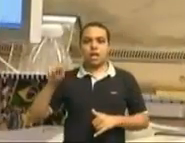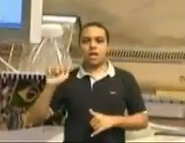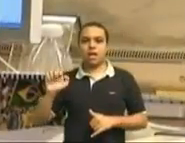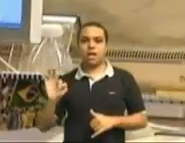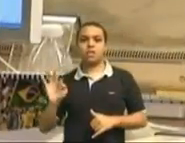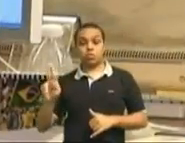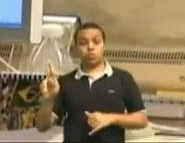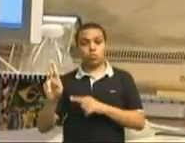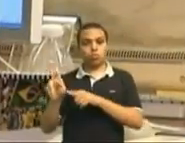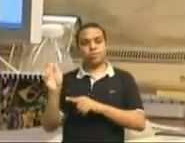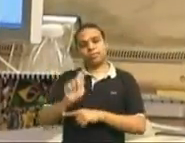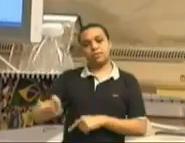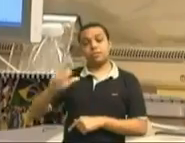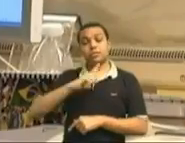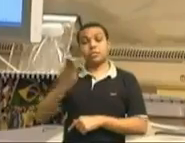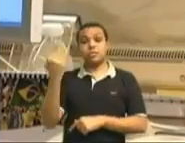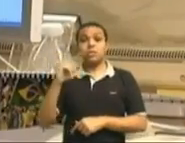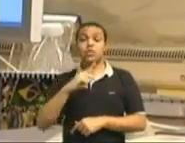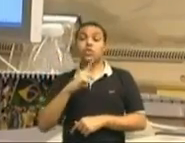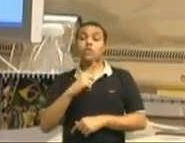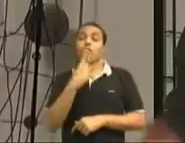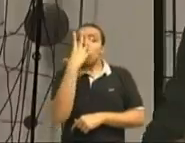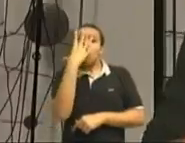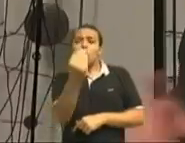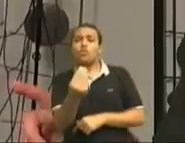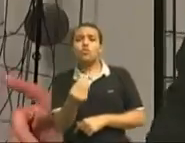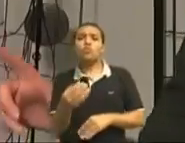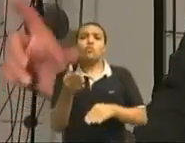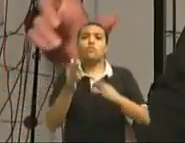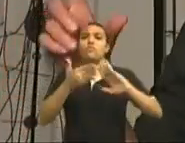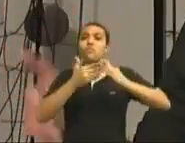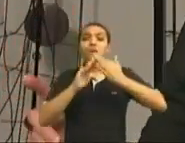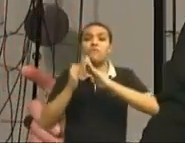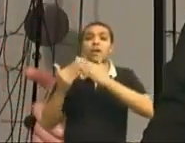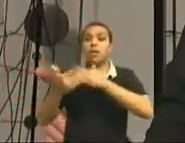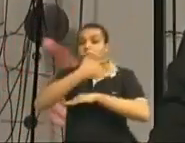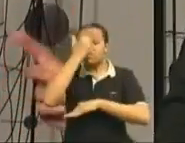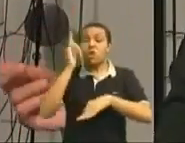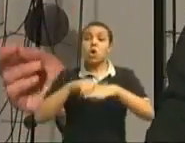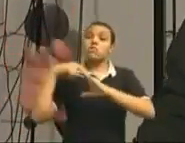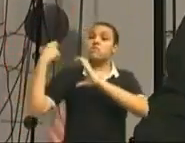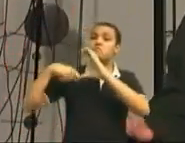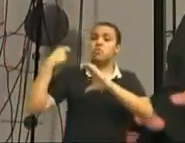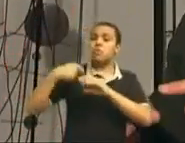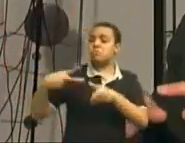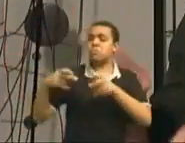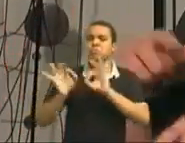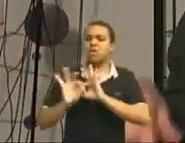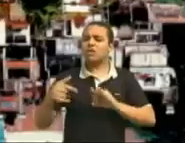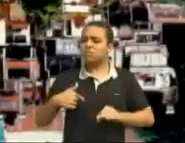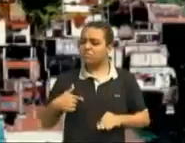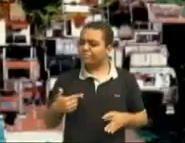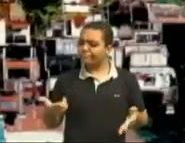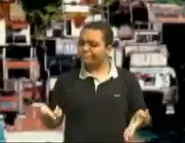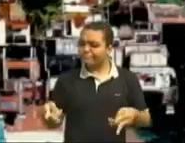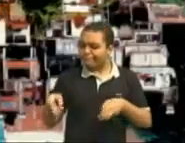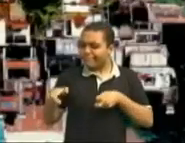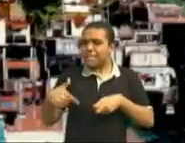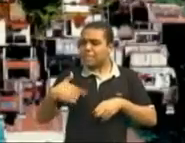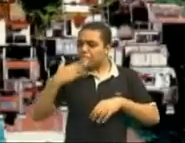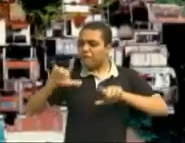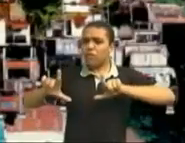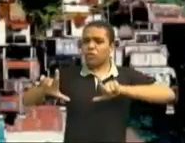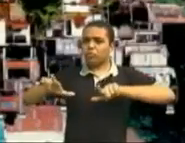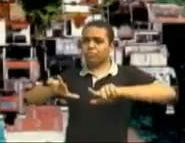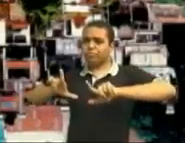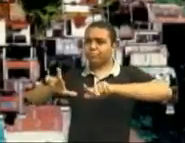num desses filmes tinha uma foto de uma favela. Ninguém percebeu, na hora de filmar, alguém chegou e falou Não, essa foto está de